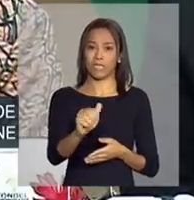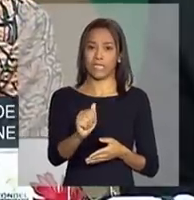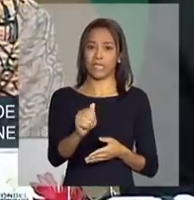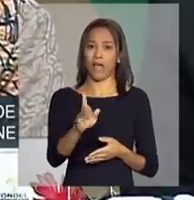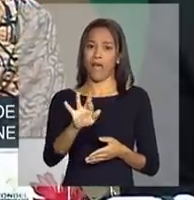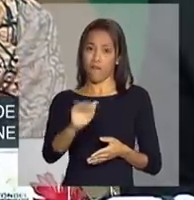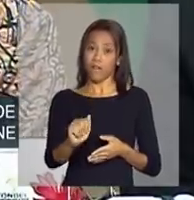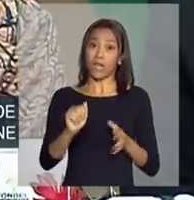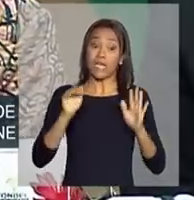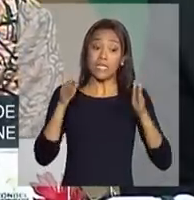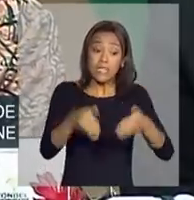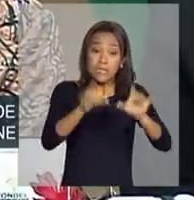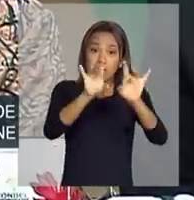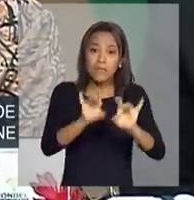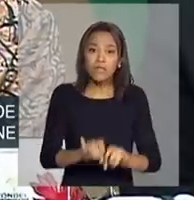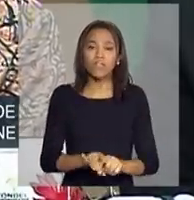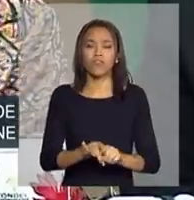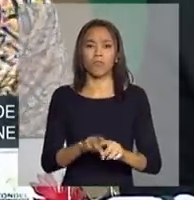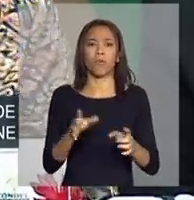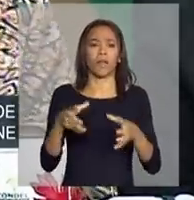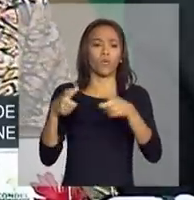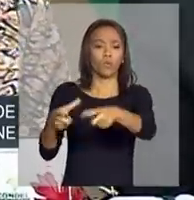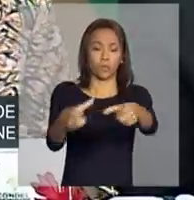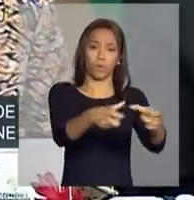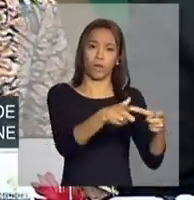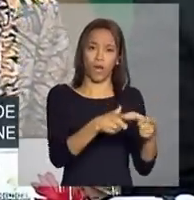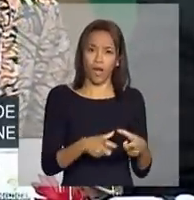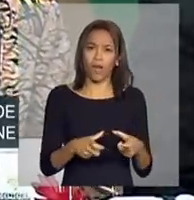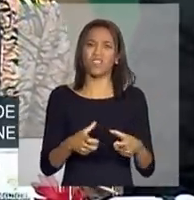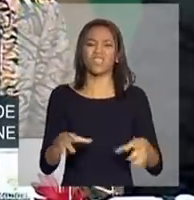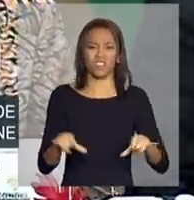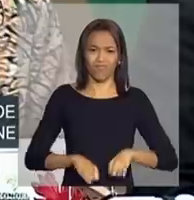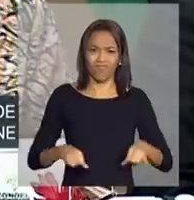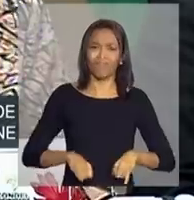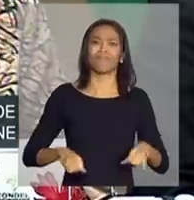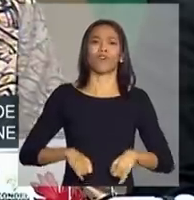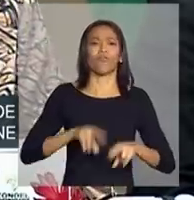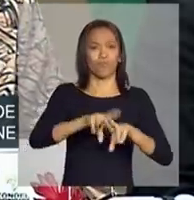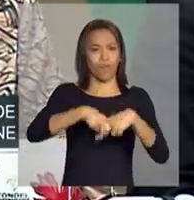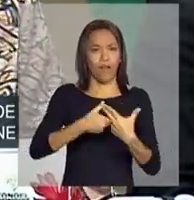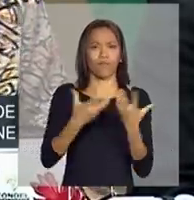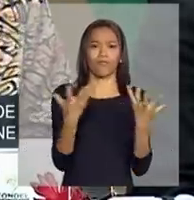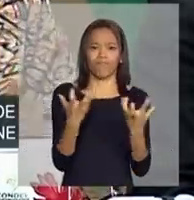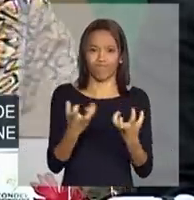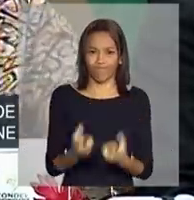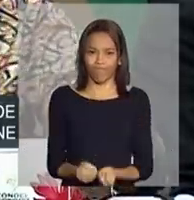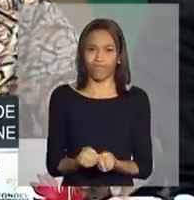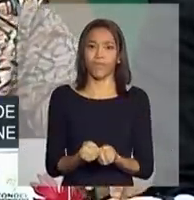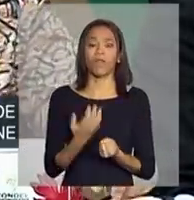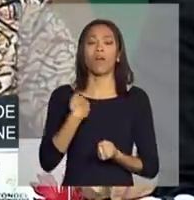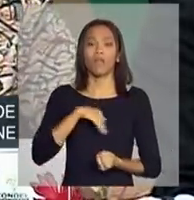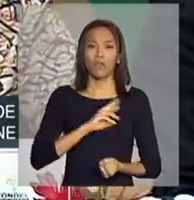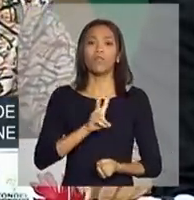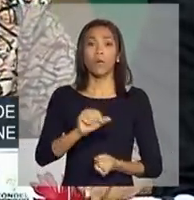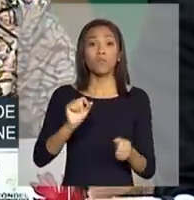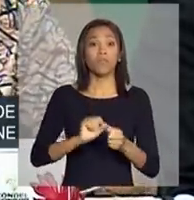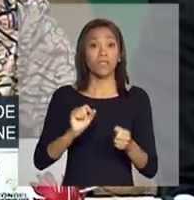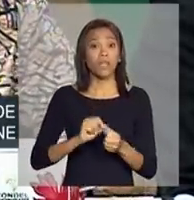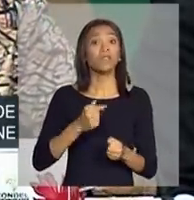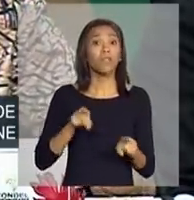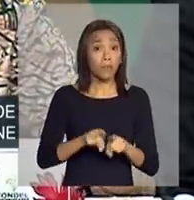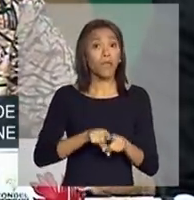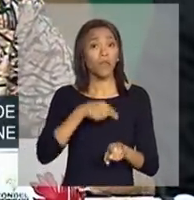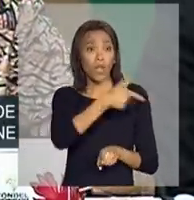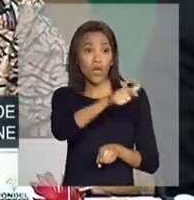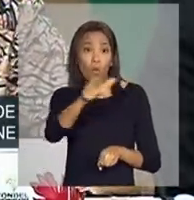semiárido e das regiões que são fragilizadas diante da seca. Faremos isso em outras regiões